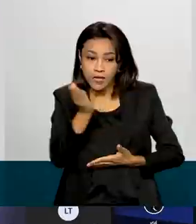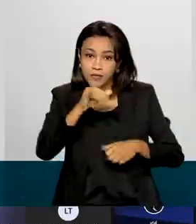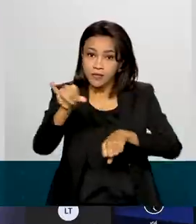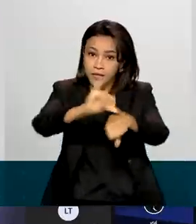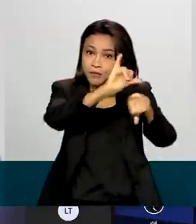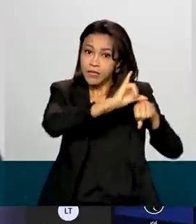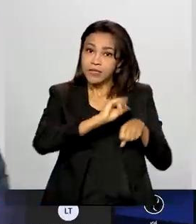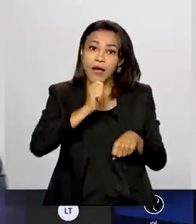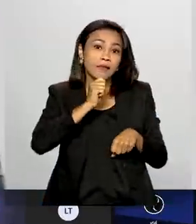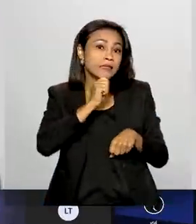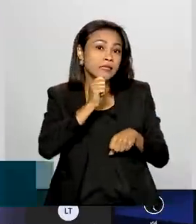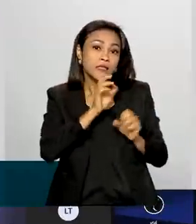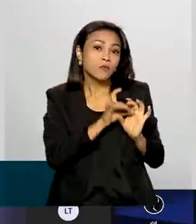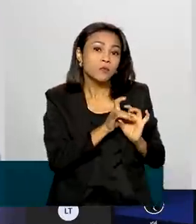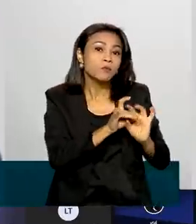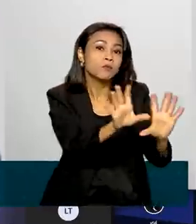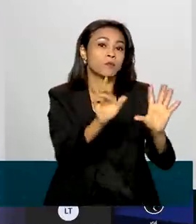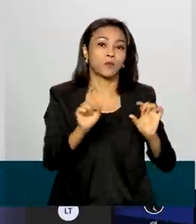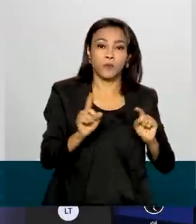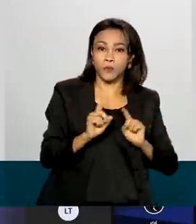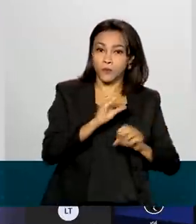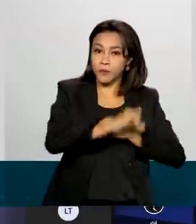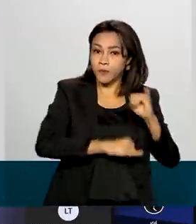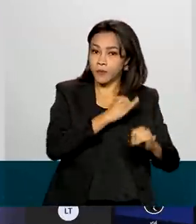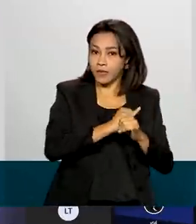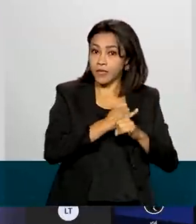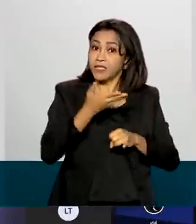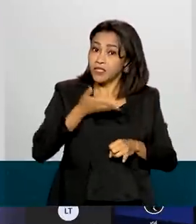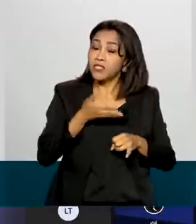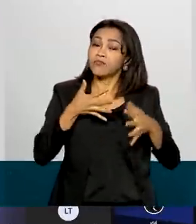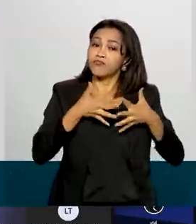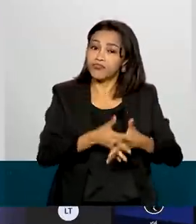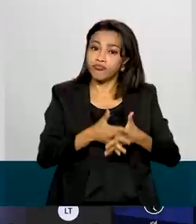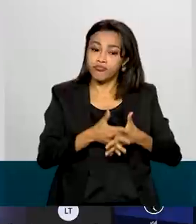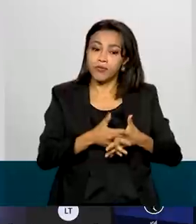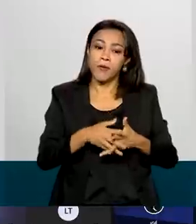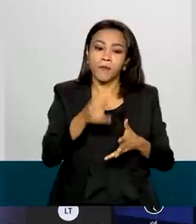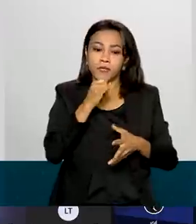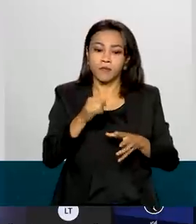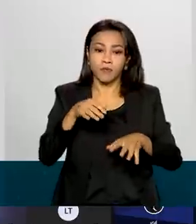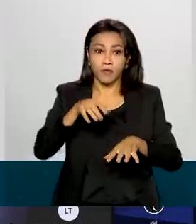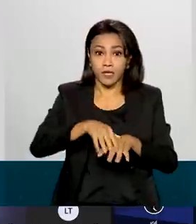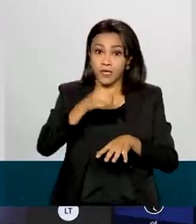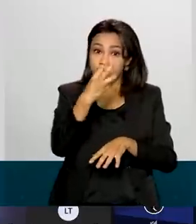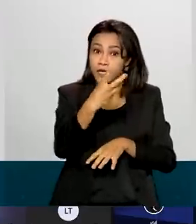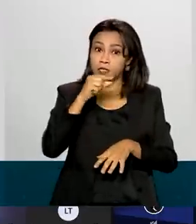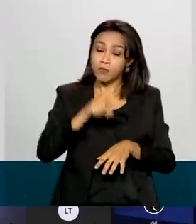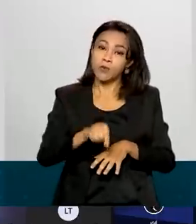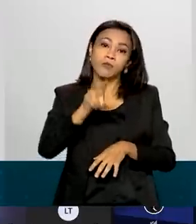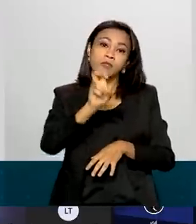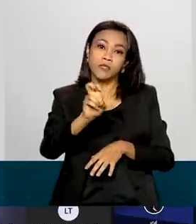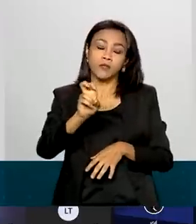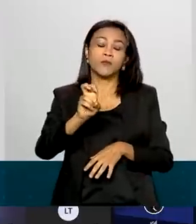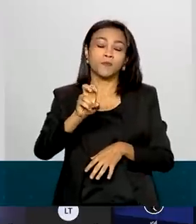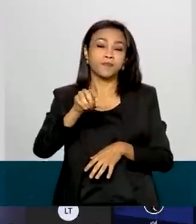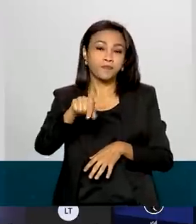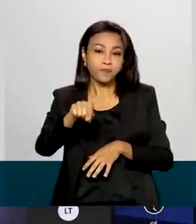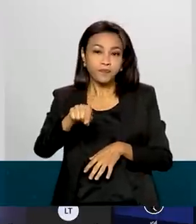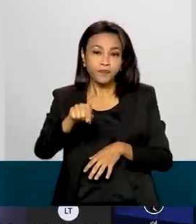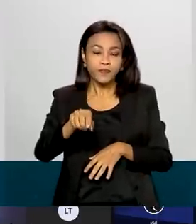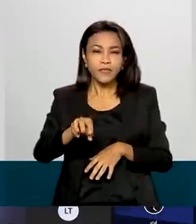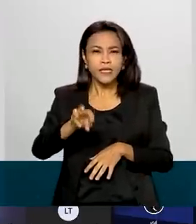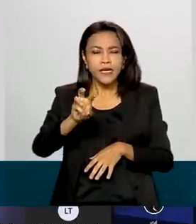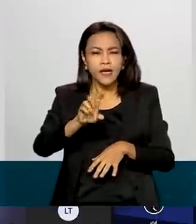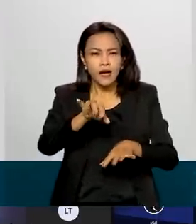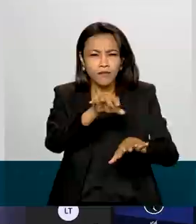liberadas. E isso causa interferência, por exemplo, a hora que se liga o sinal de 3,5 GHz numa capital, todas as